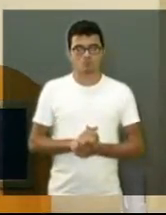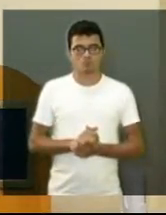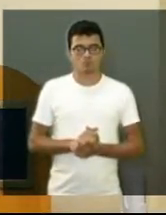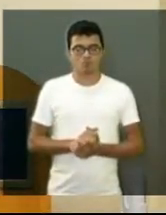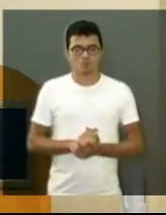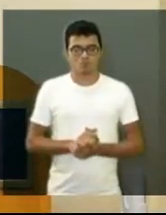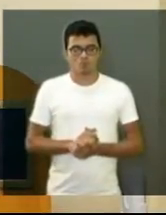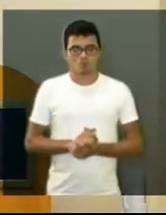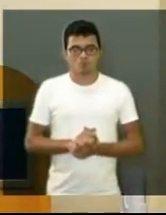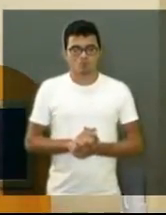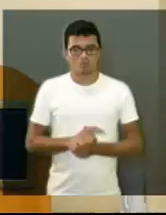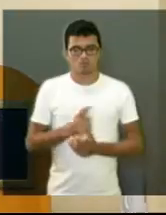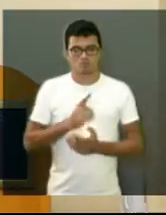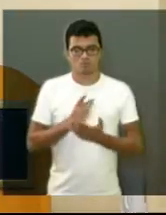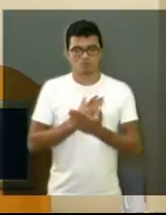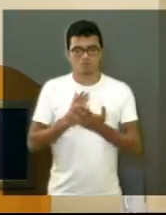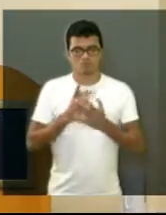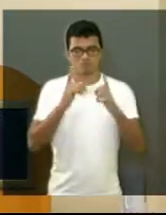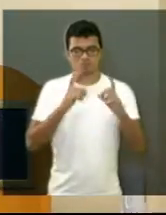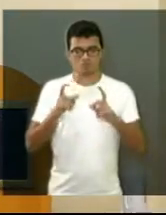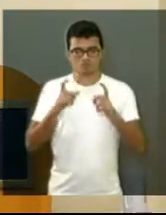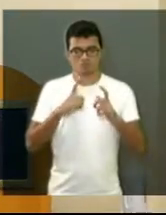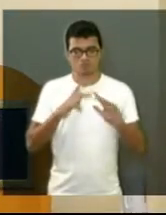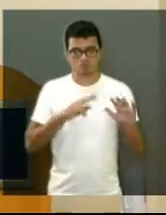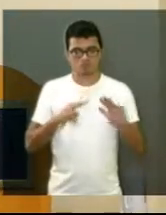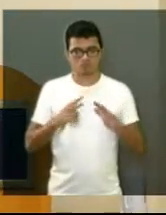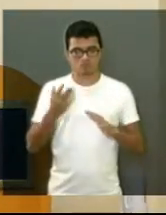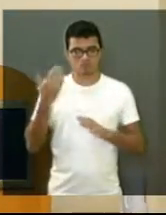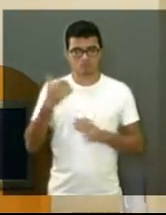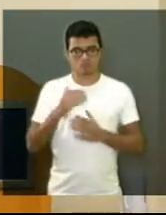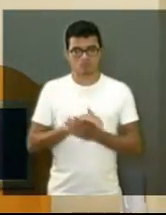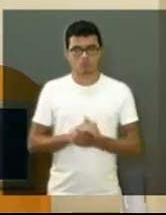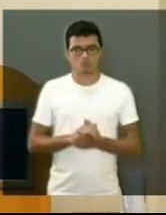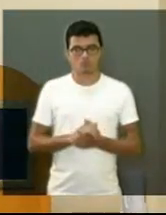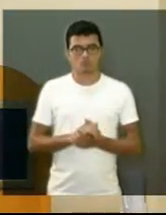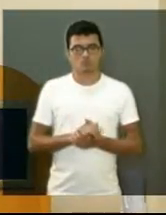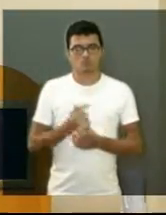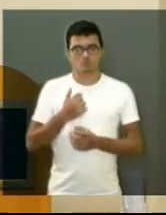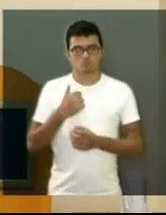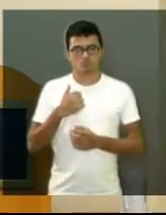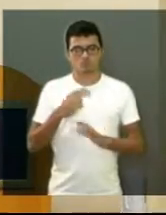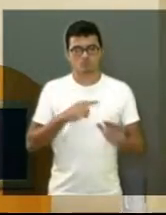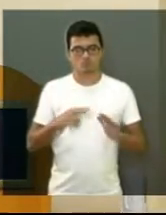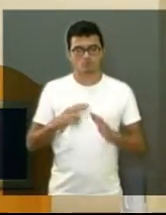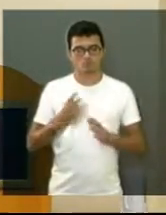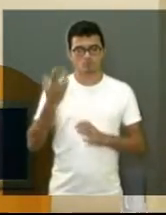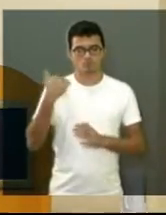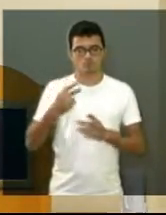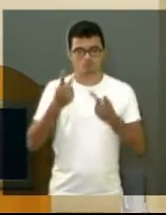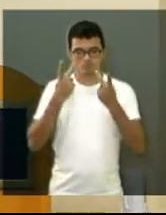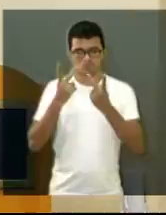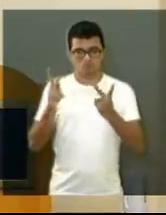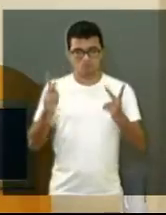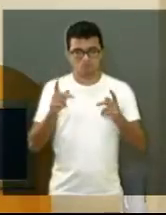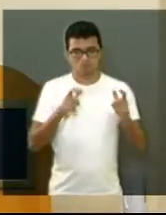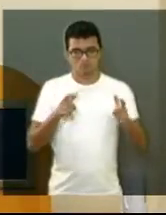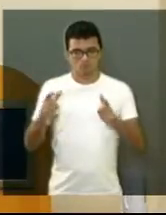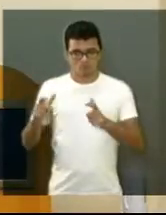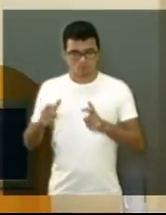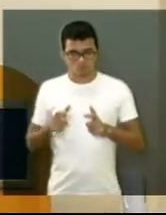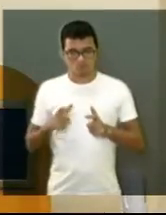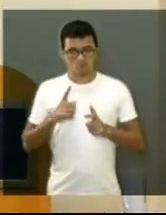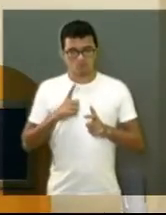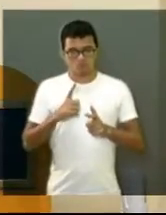Tem algumas fotos que eu estive a semana passada no local. Estive na semana passada visitando o local a pedido